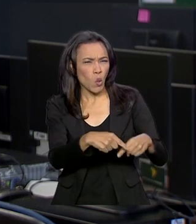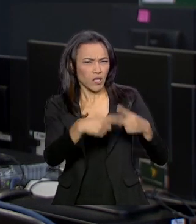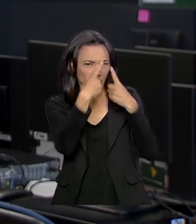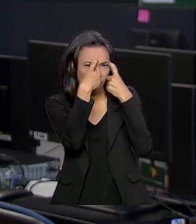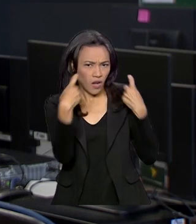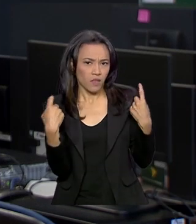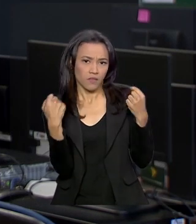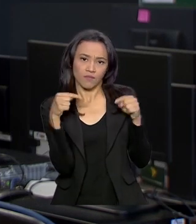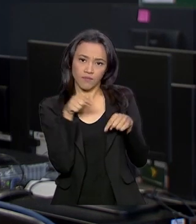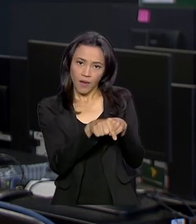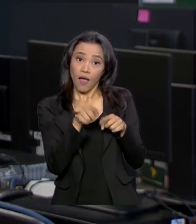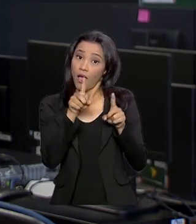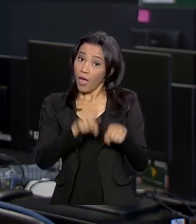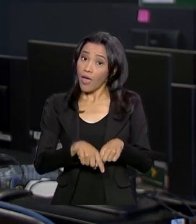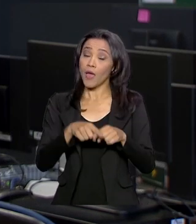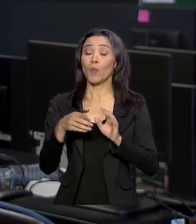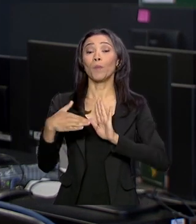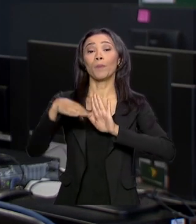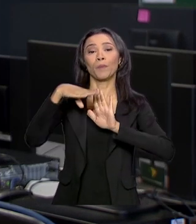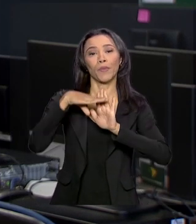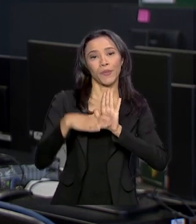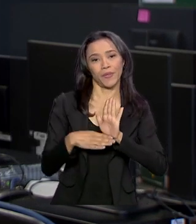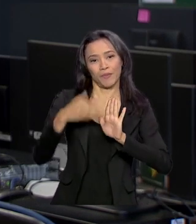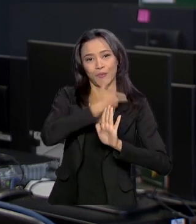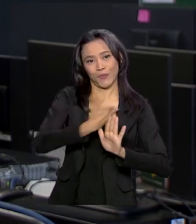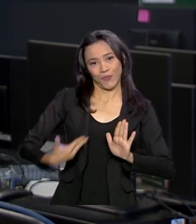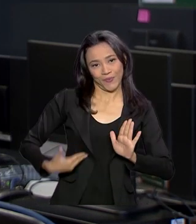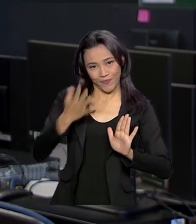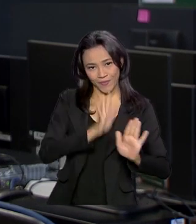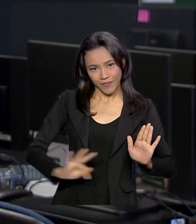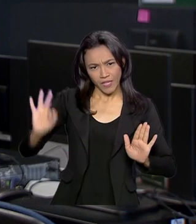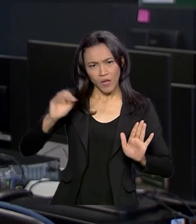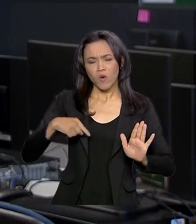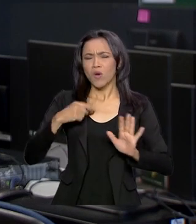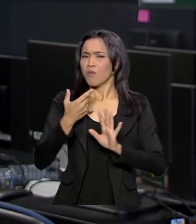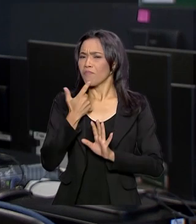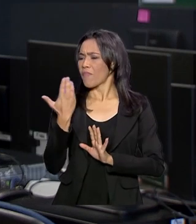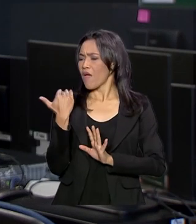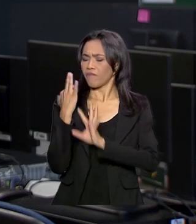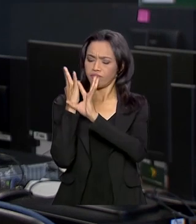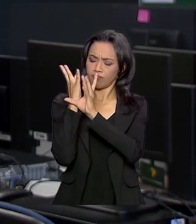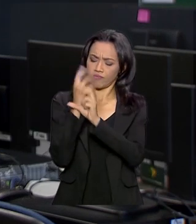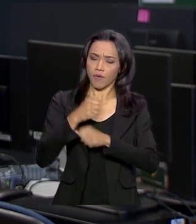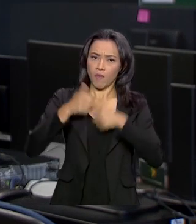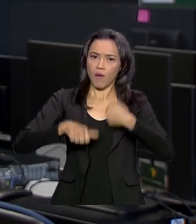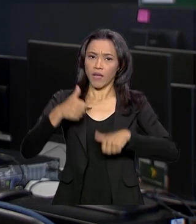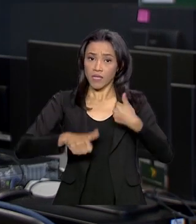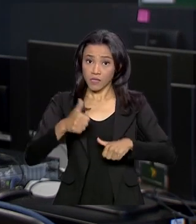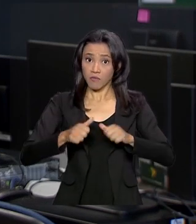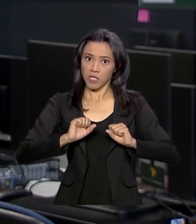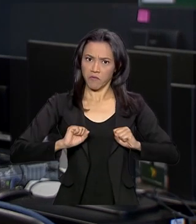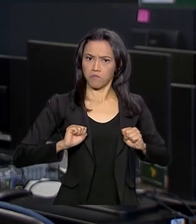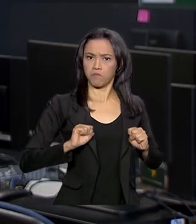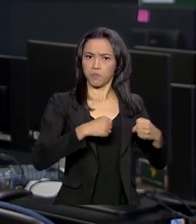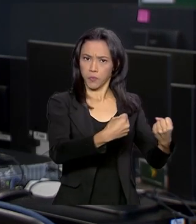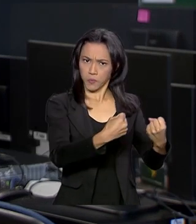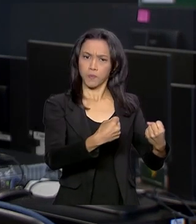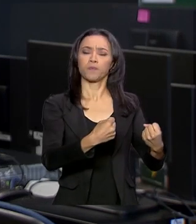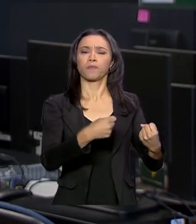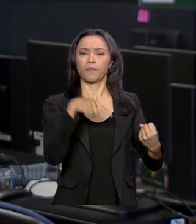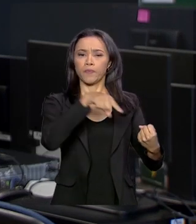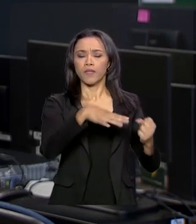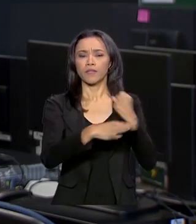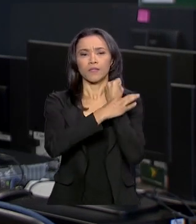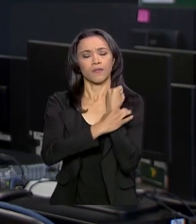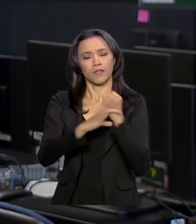violenta. É o programa Em Frente Brasil. Um breve balanço mostra o tamanho do reforço na segurança. O efetivo médio